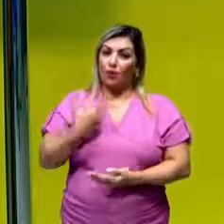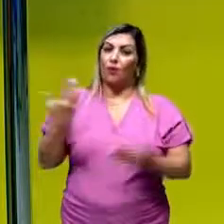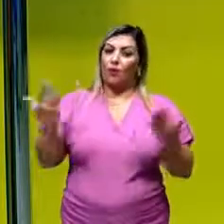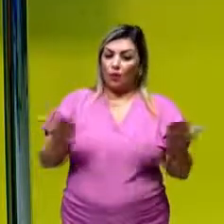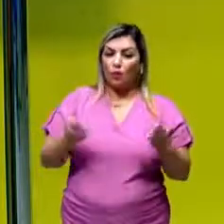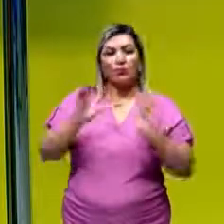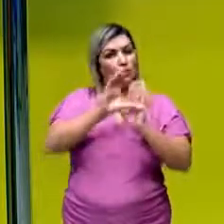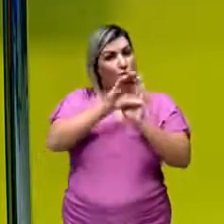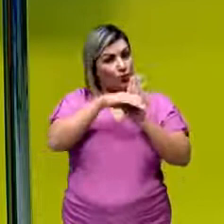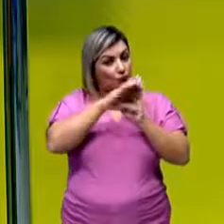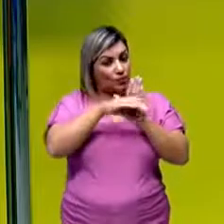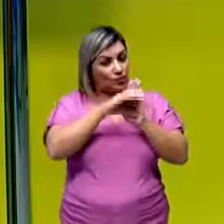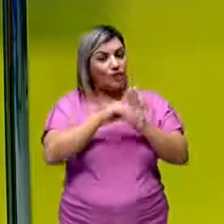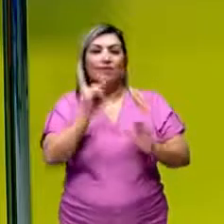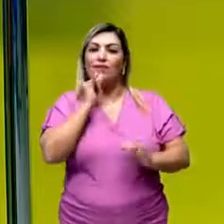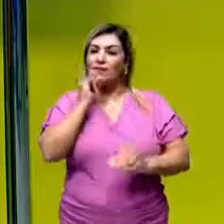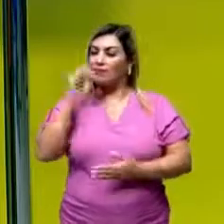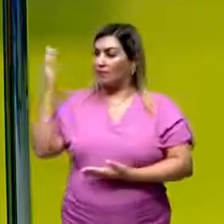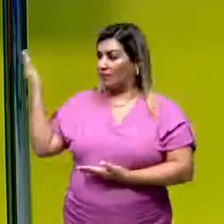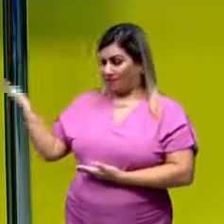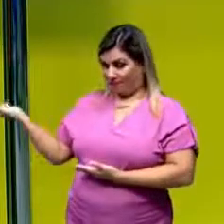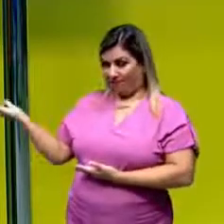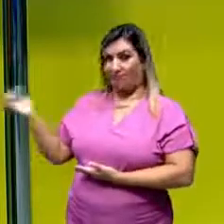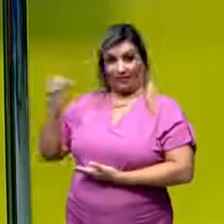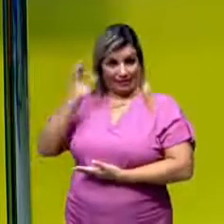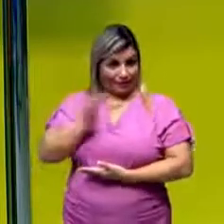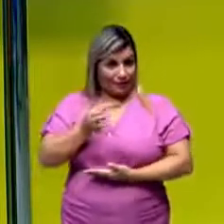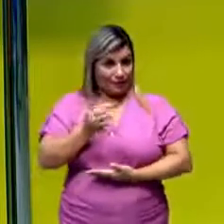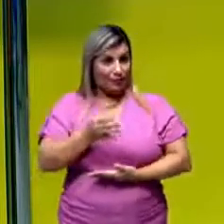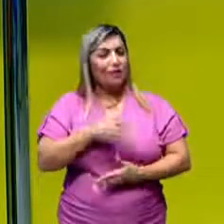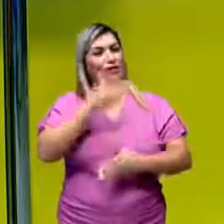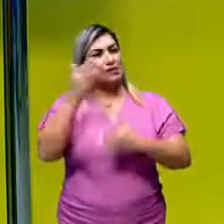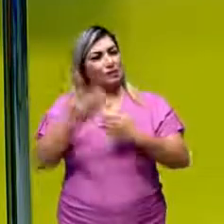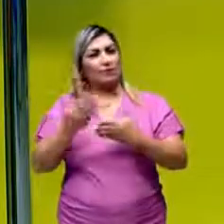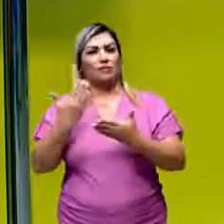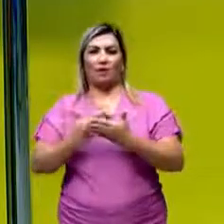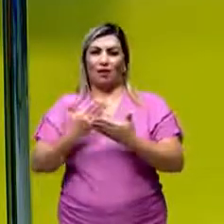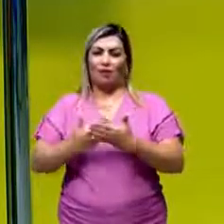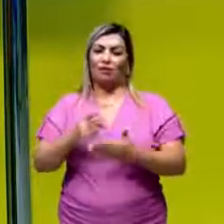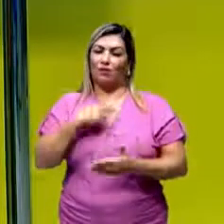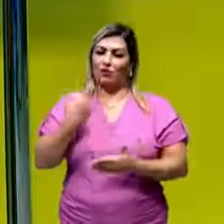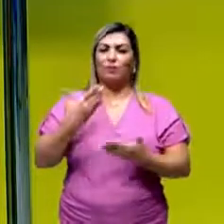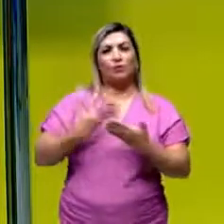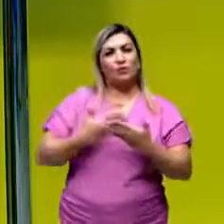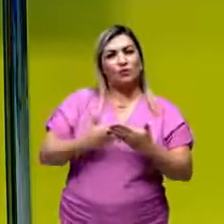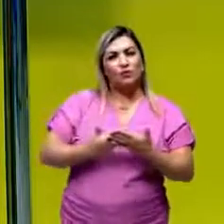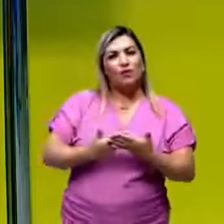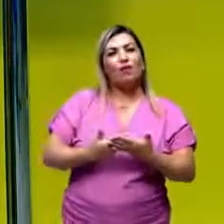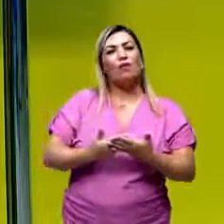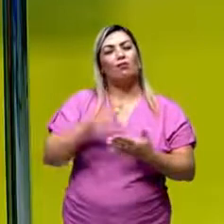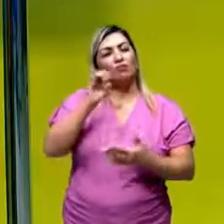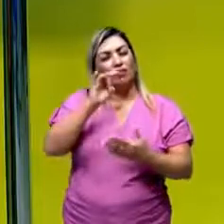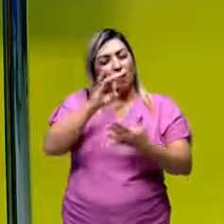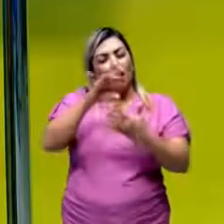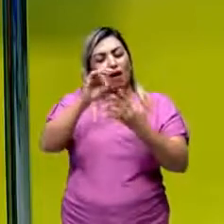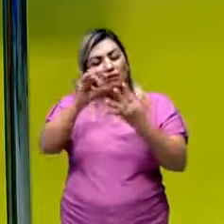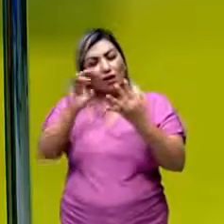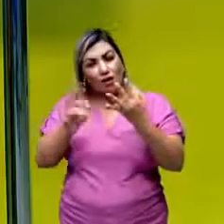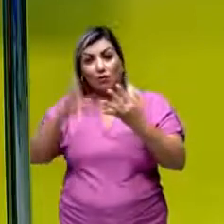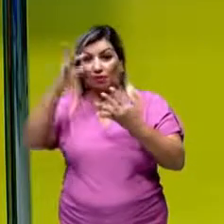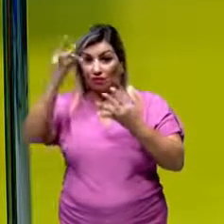conceituar e exemplificar. Tá certo? Nas próximas aulas, nós vamos estudar uma a uma aí,